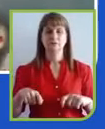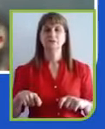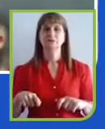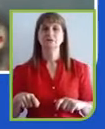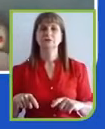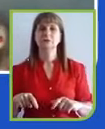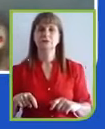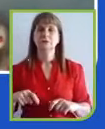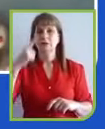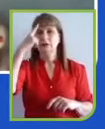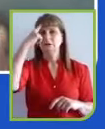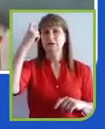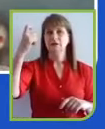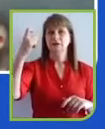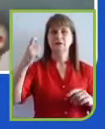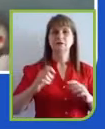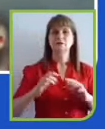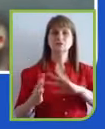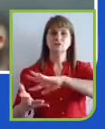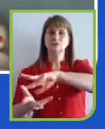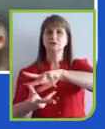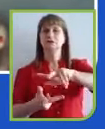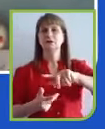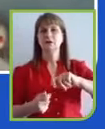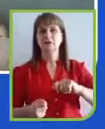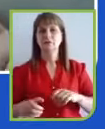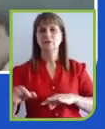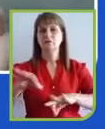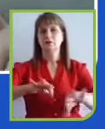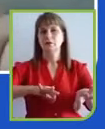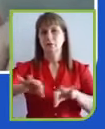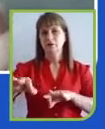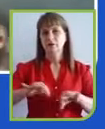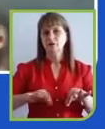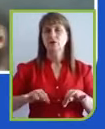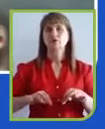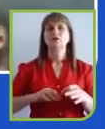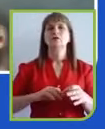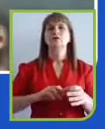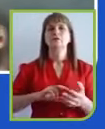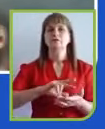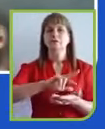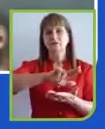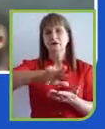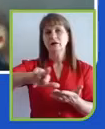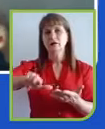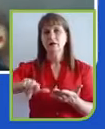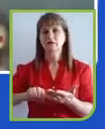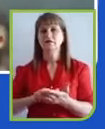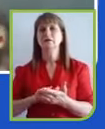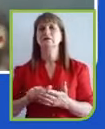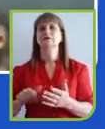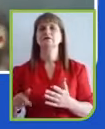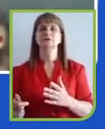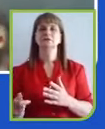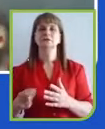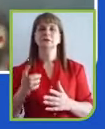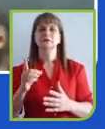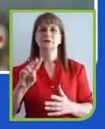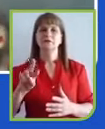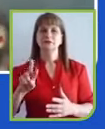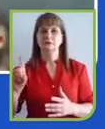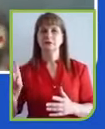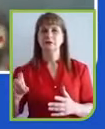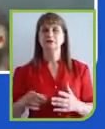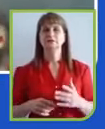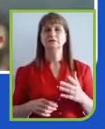preparou uma série de verbetes explicando cada um desses temas que estão em alta. Então, para aqueles que não estão familiarizados